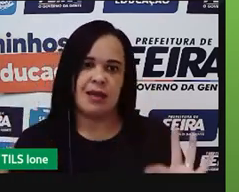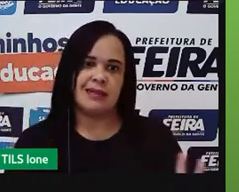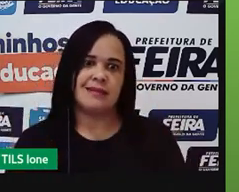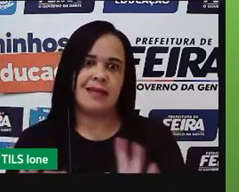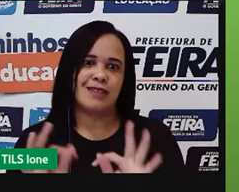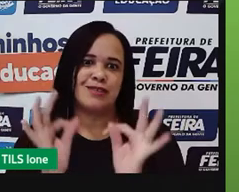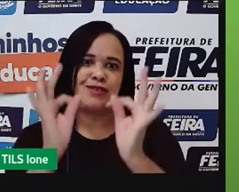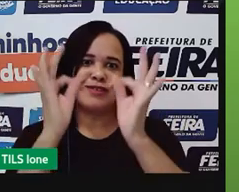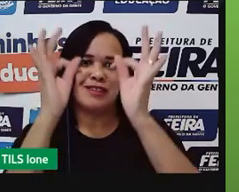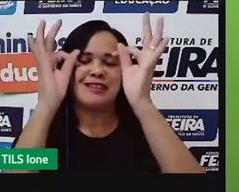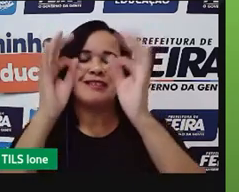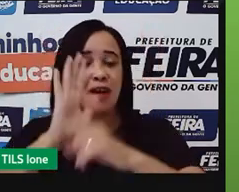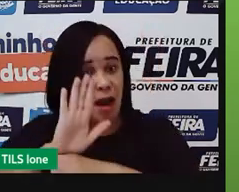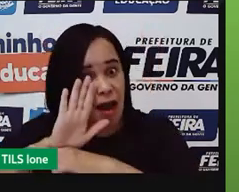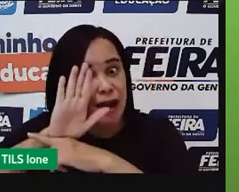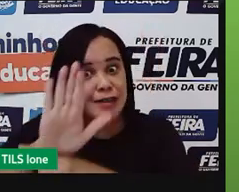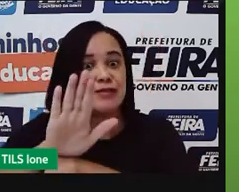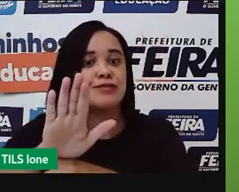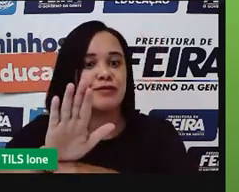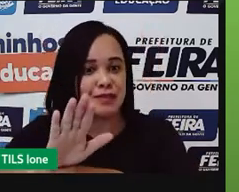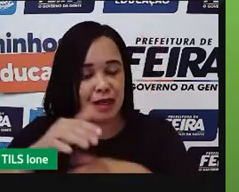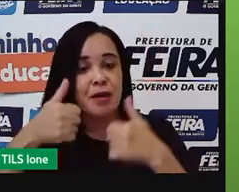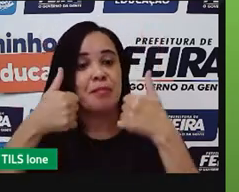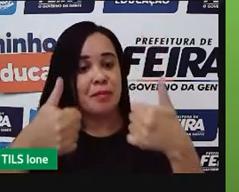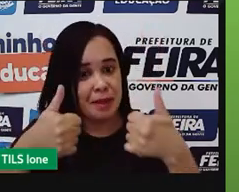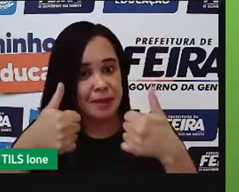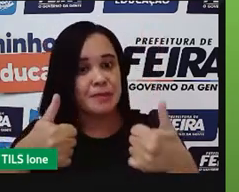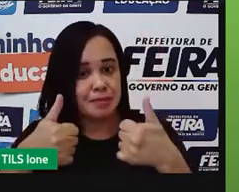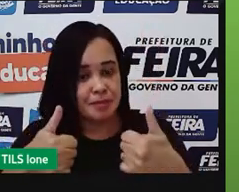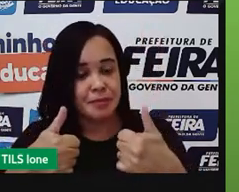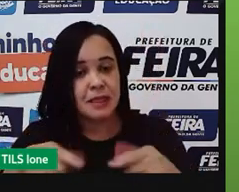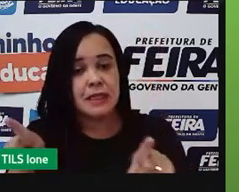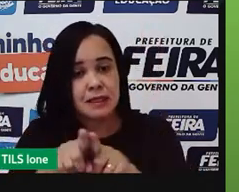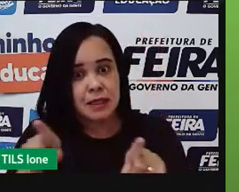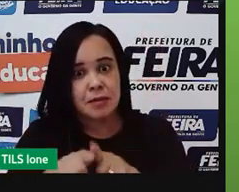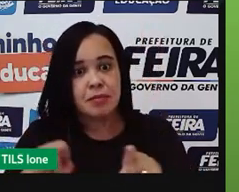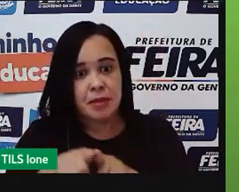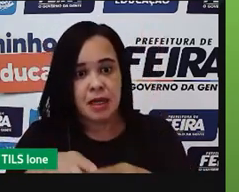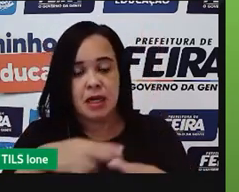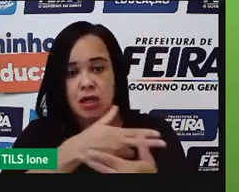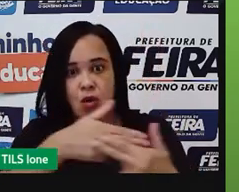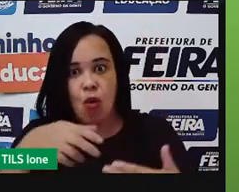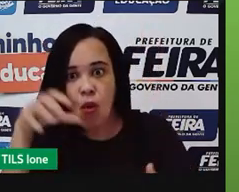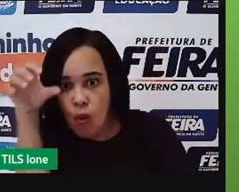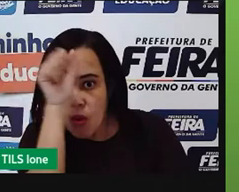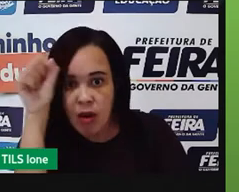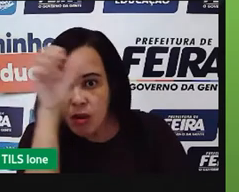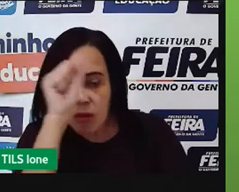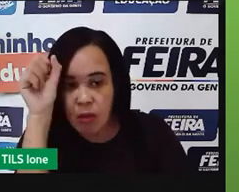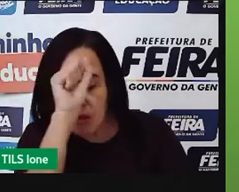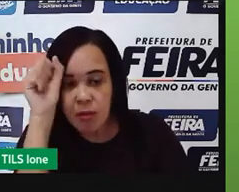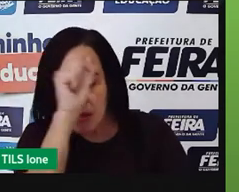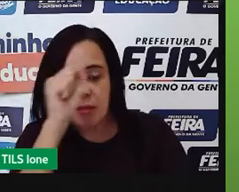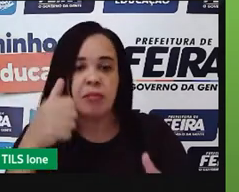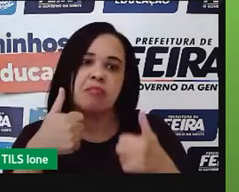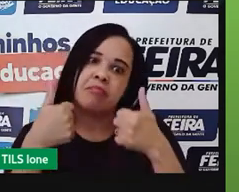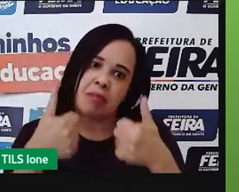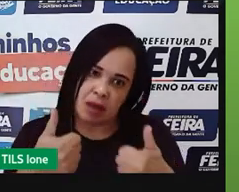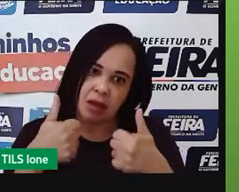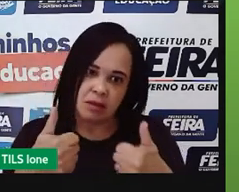industrial um pouco atrasada, a gente ainda tá aprendendo muita coisa, mas se você partir, né, pra uma ideia de modernização